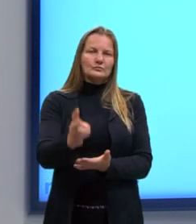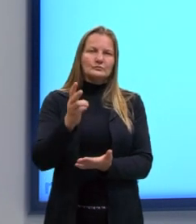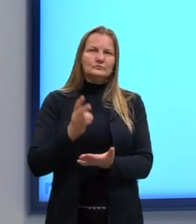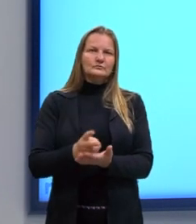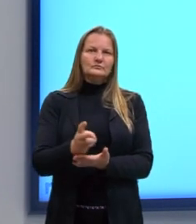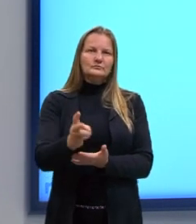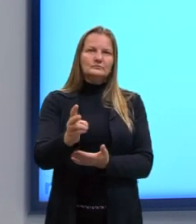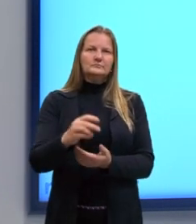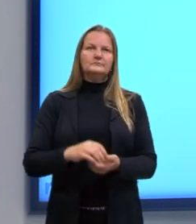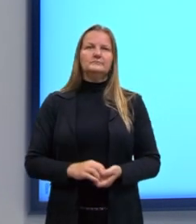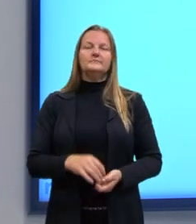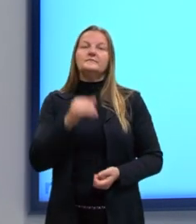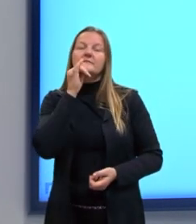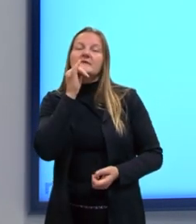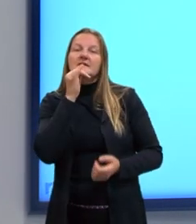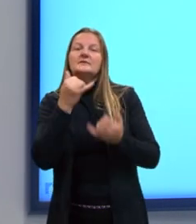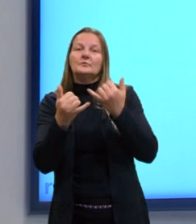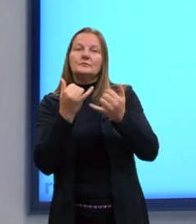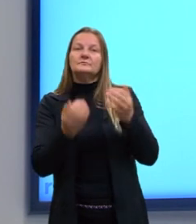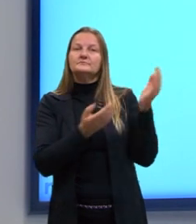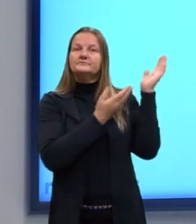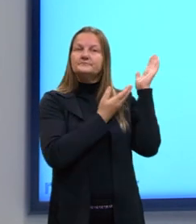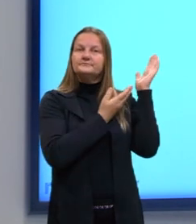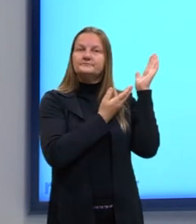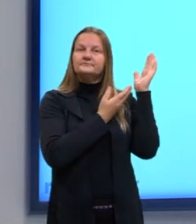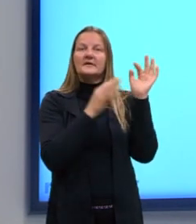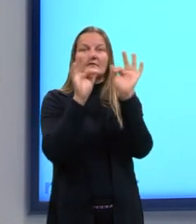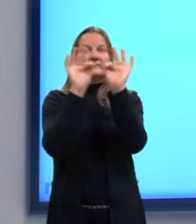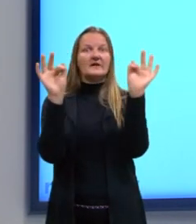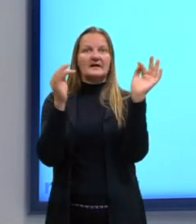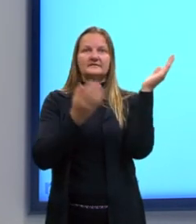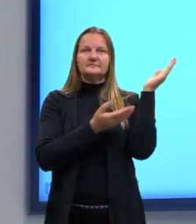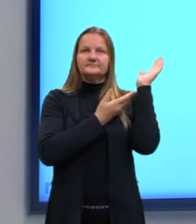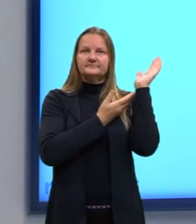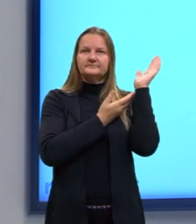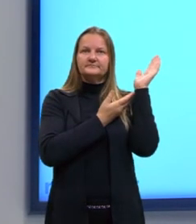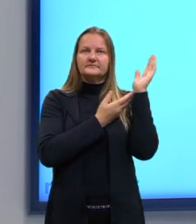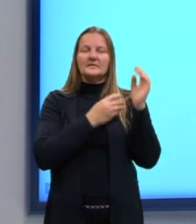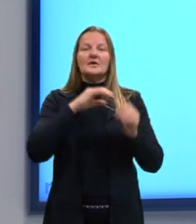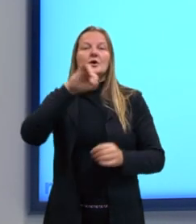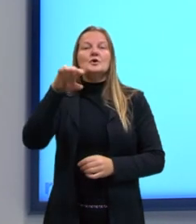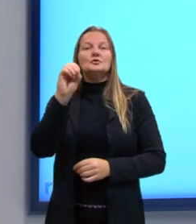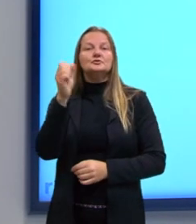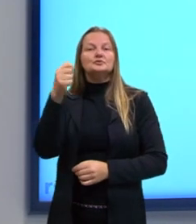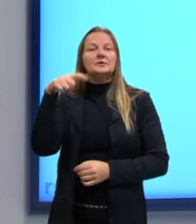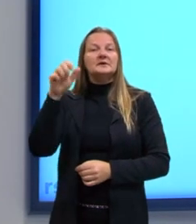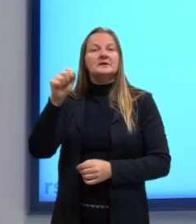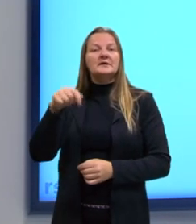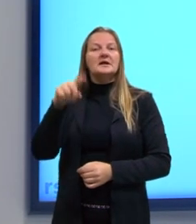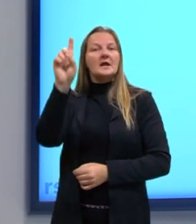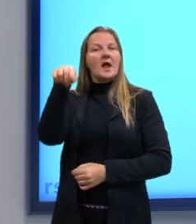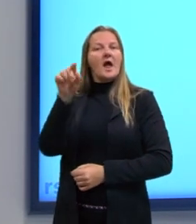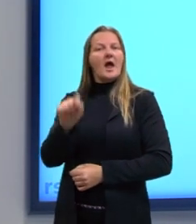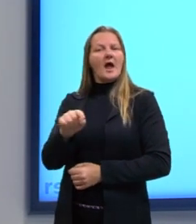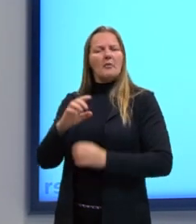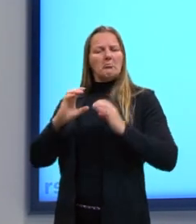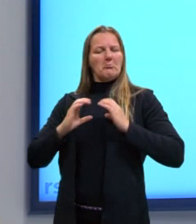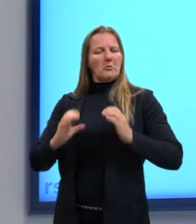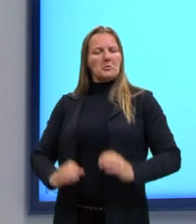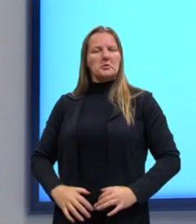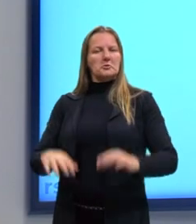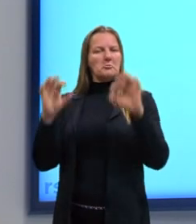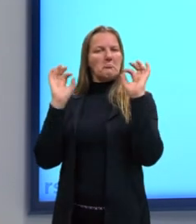Olhem aqui alguns exemplos. Eu posso dizer assim, Joaquim é comportado.